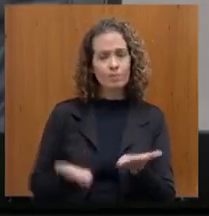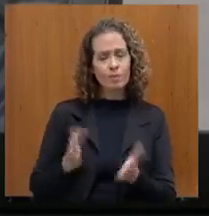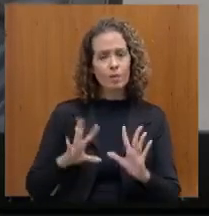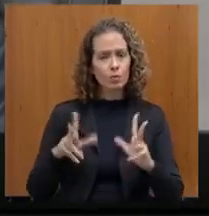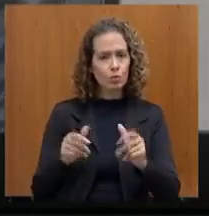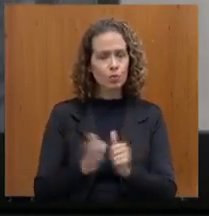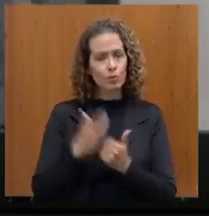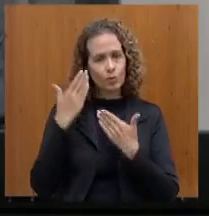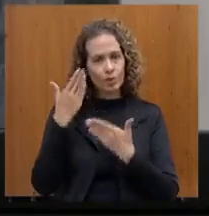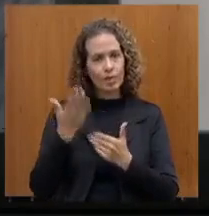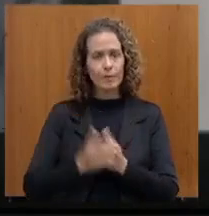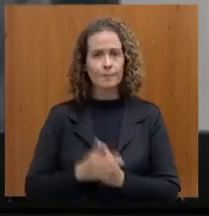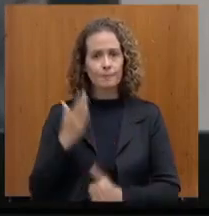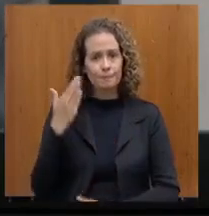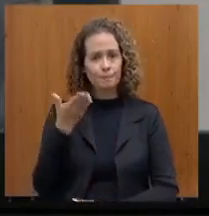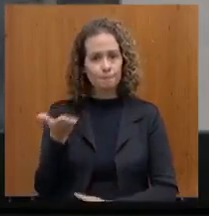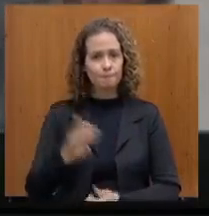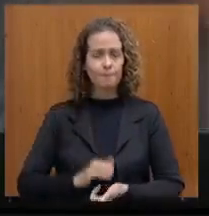Obrigado, senhor, presidente.